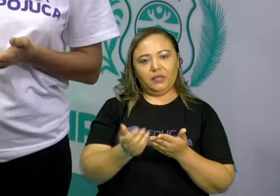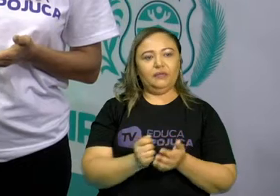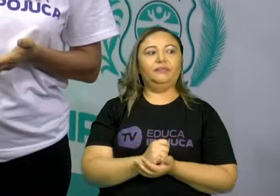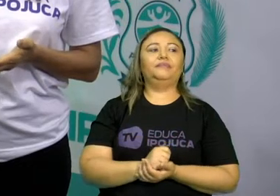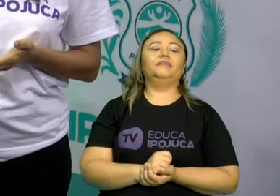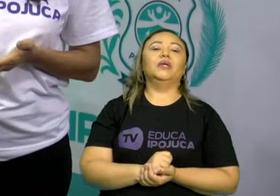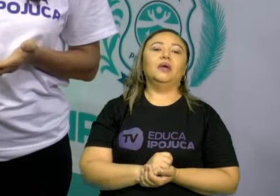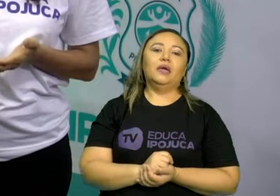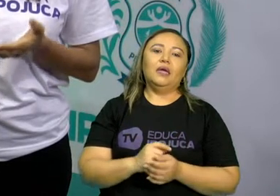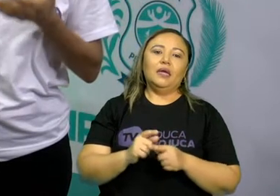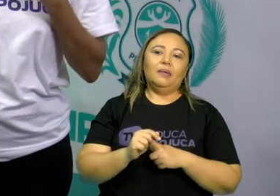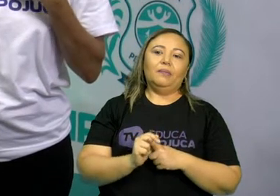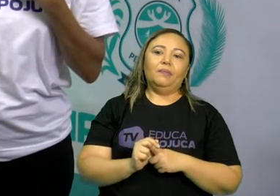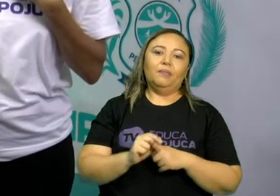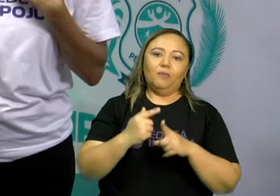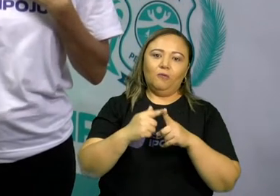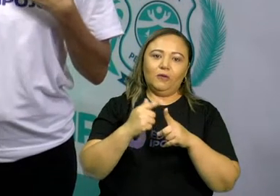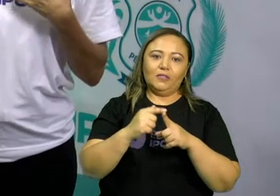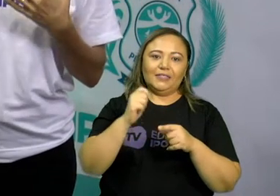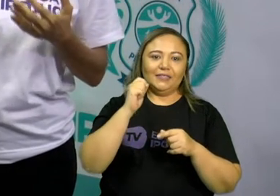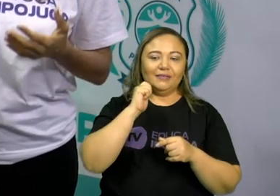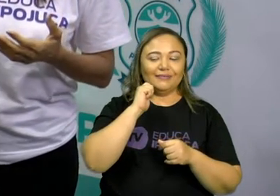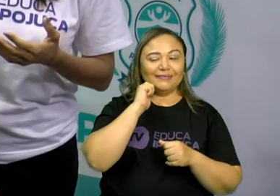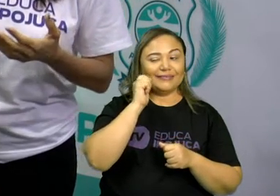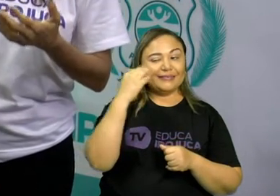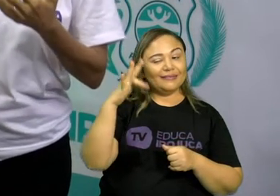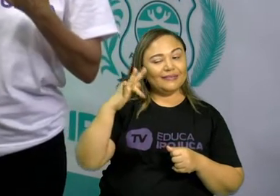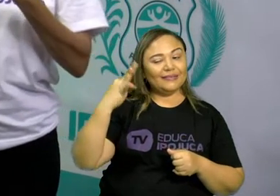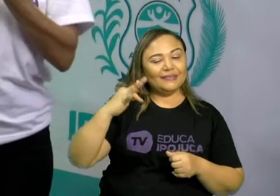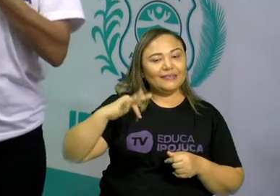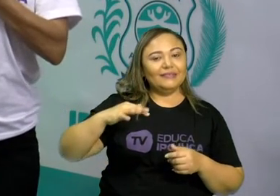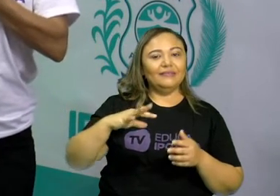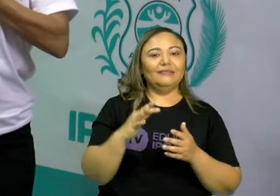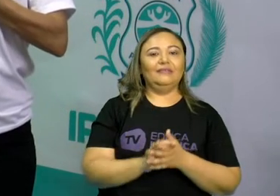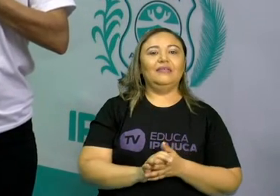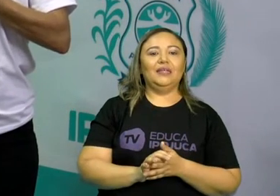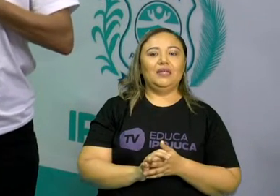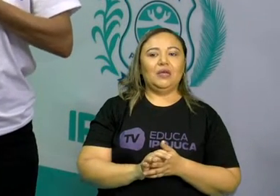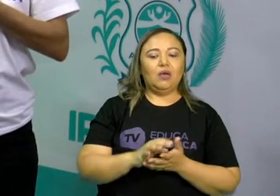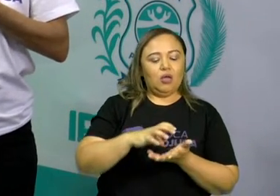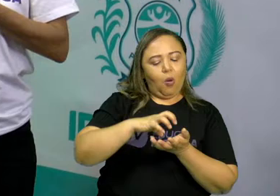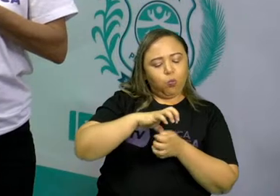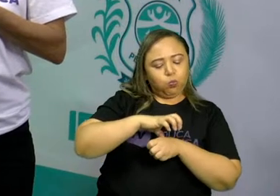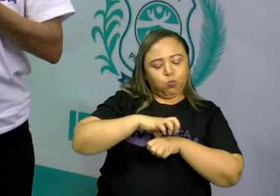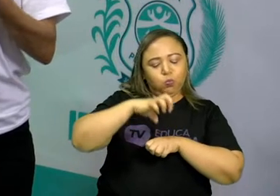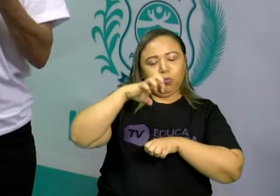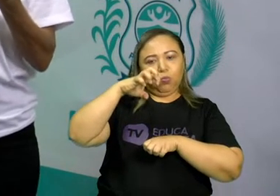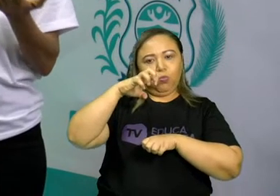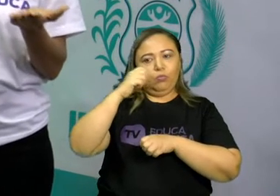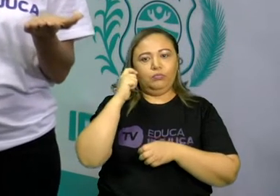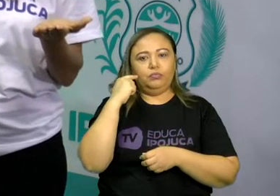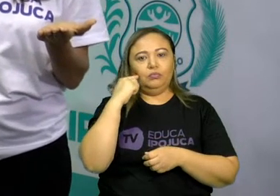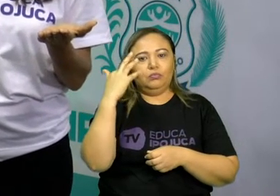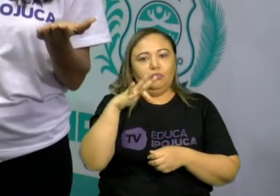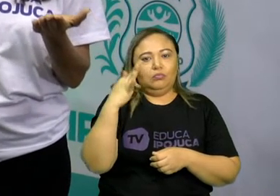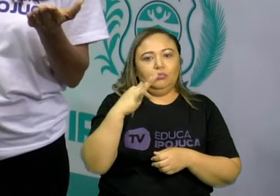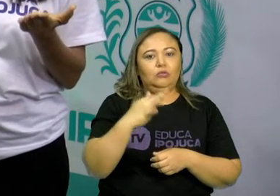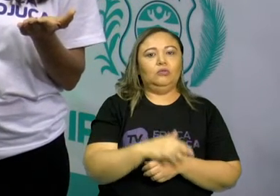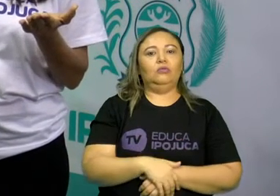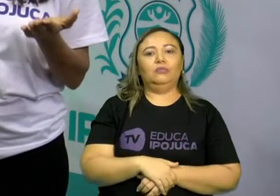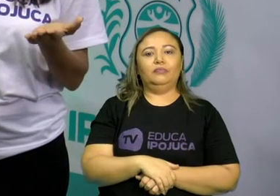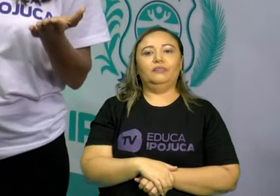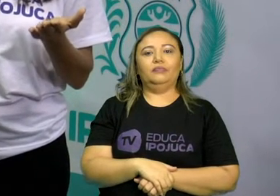indo para o dentista com o dente inflamado e doendo. Então você vai ter que fazer o quê? Fazer a higiene.